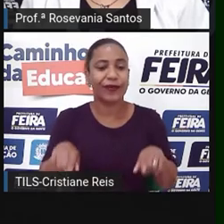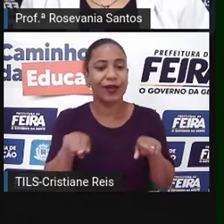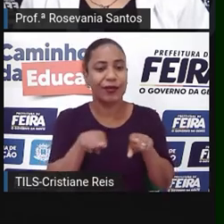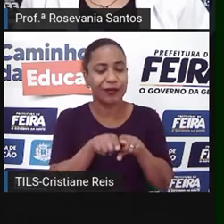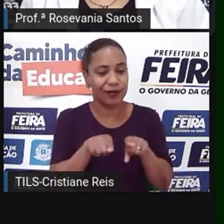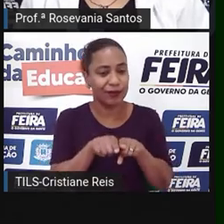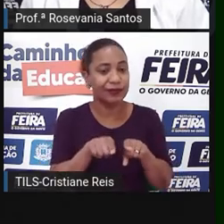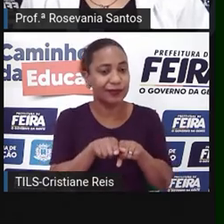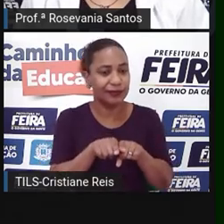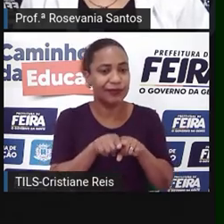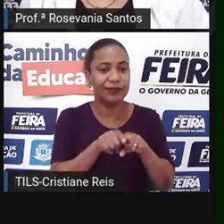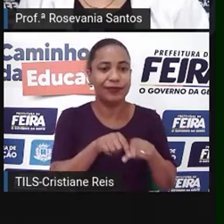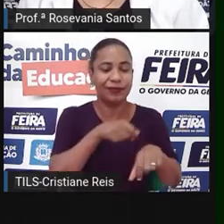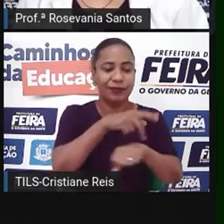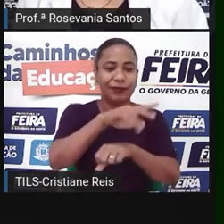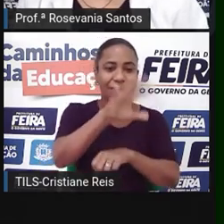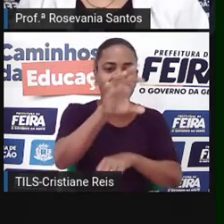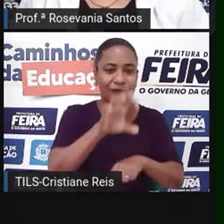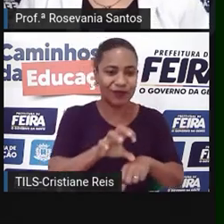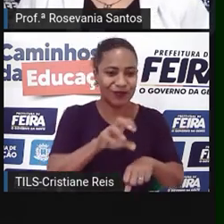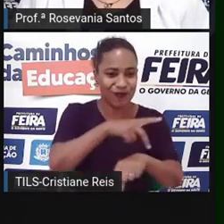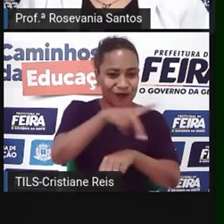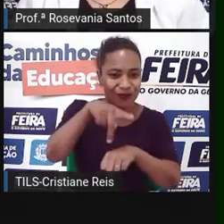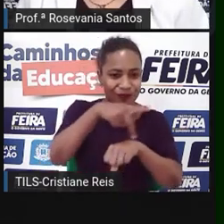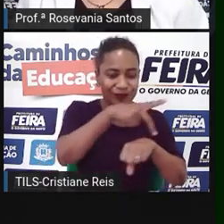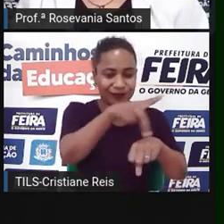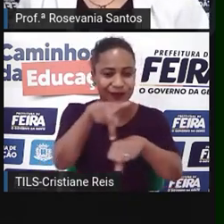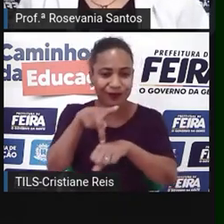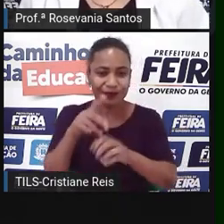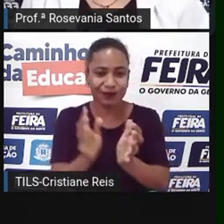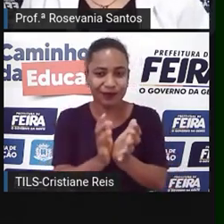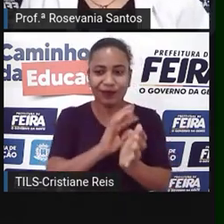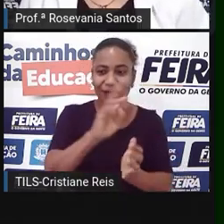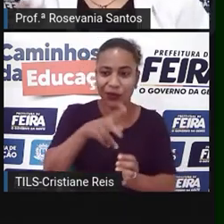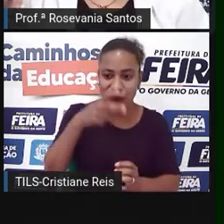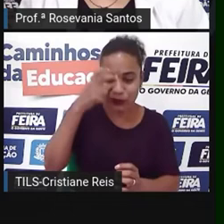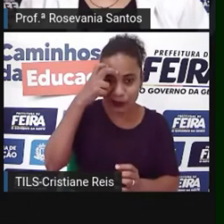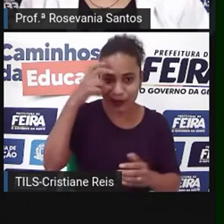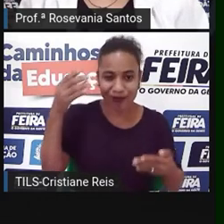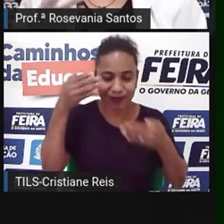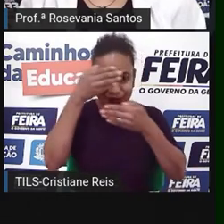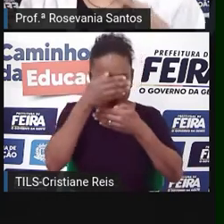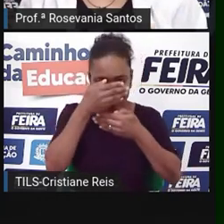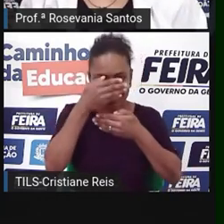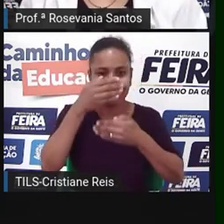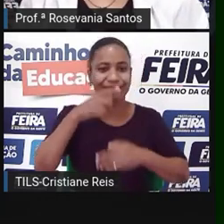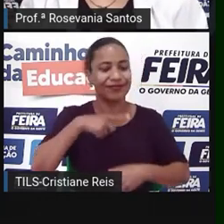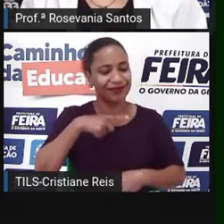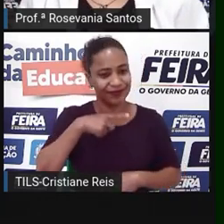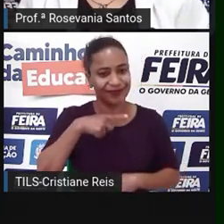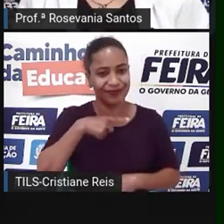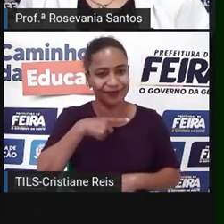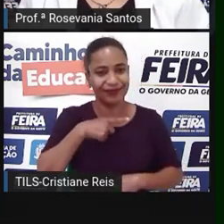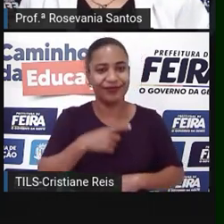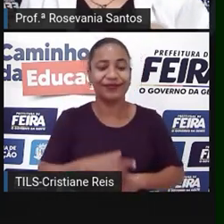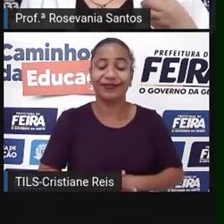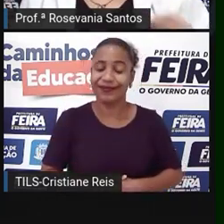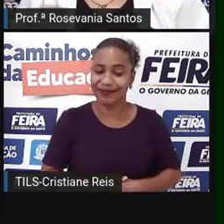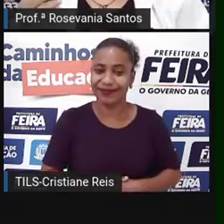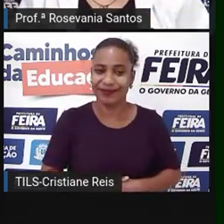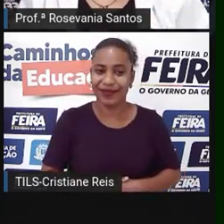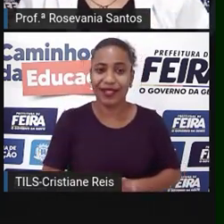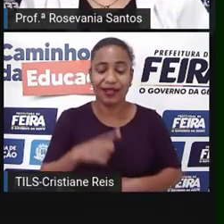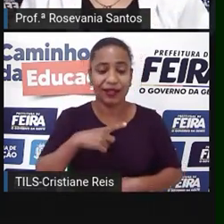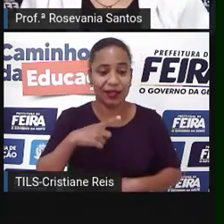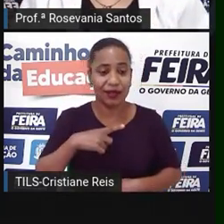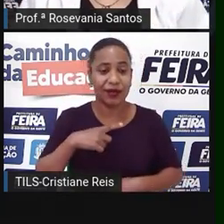população aqui relacionada, vamos dizer assim, à cultura muçulmana que já vai também tendo, né? Essa característica